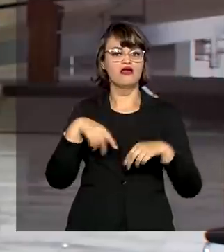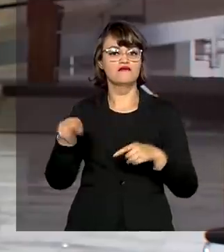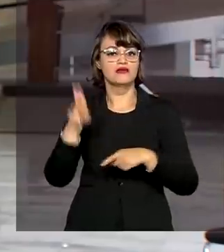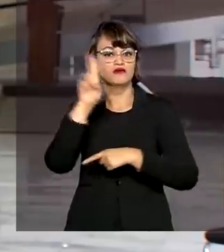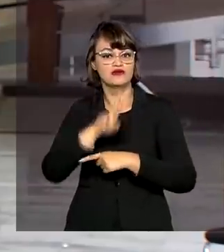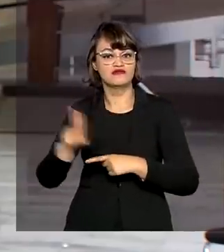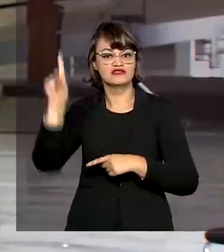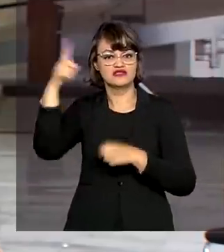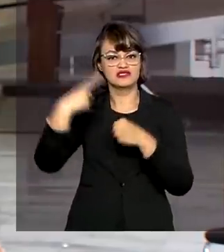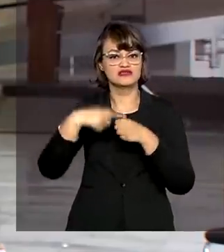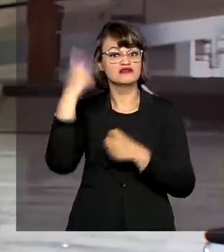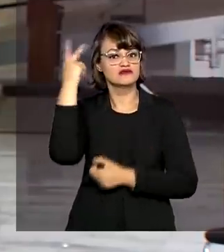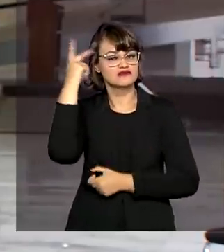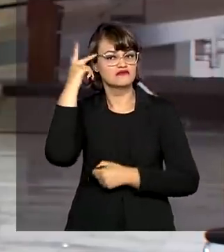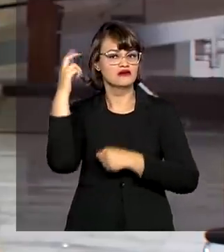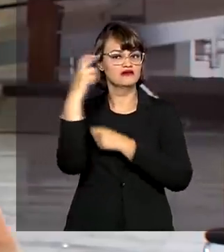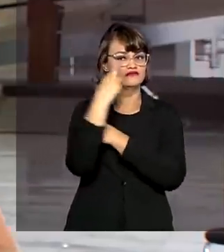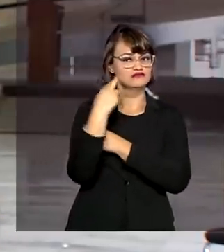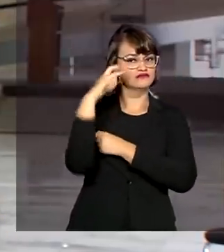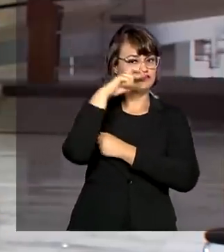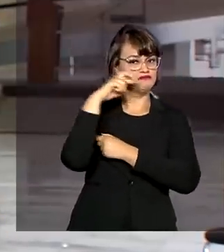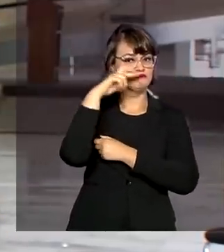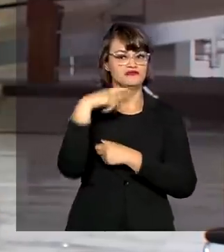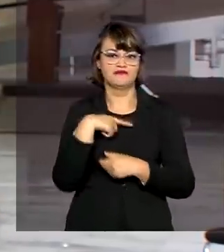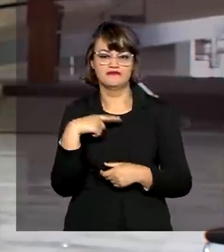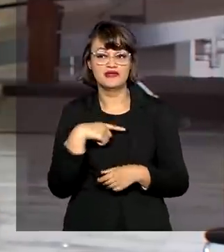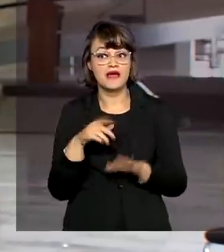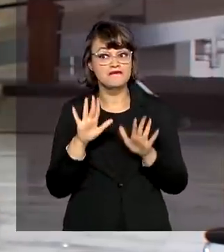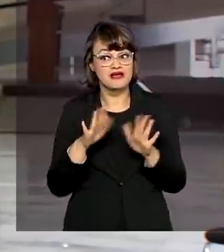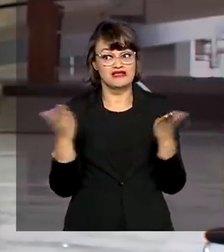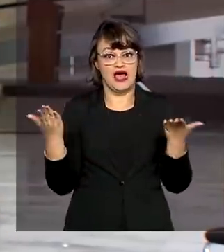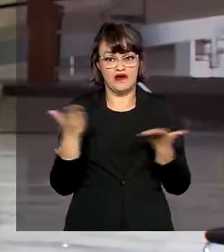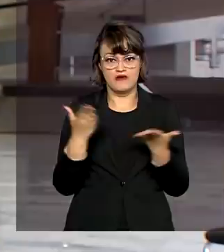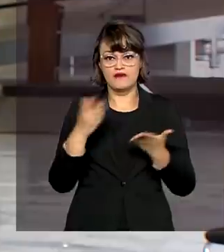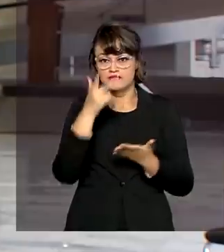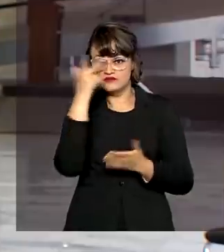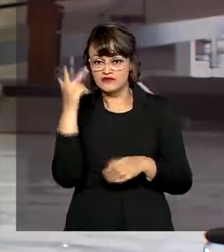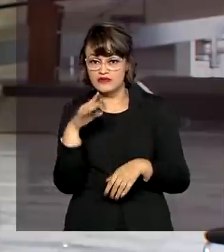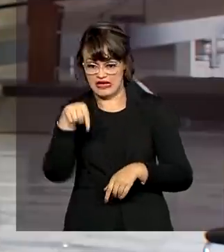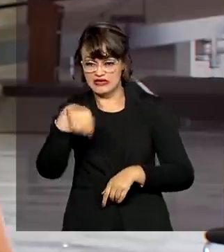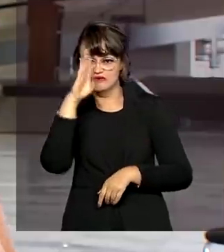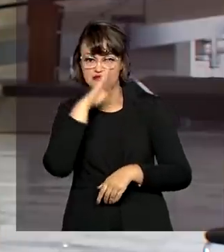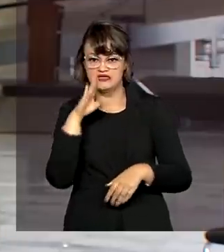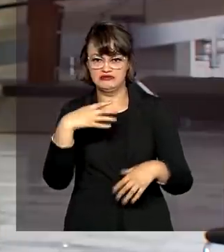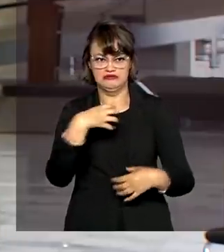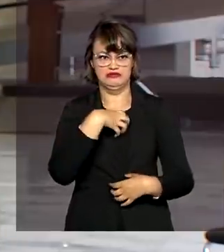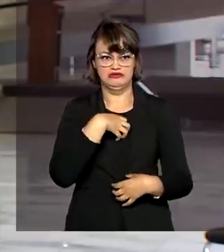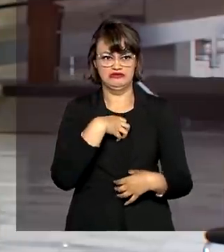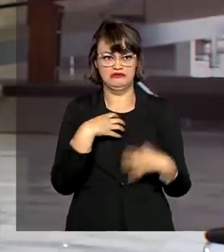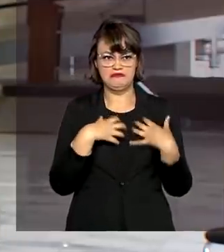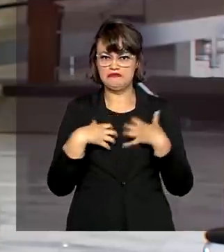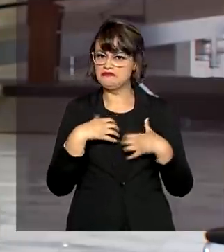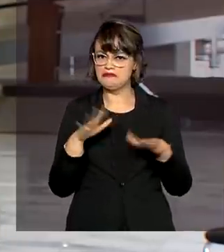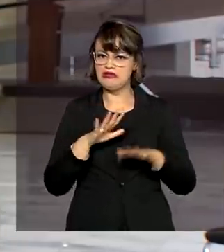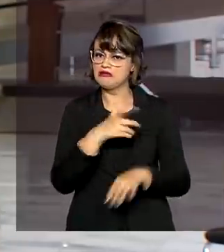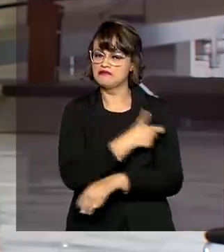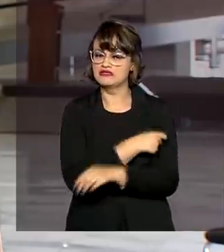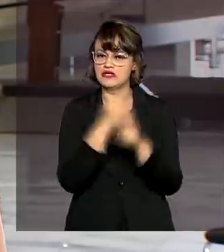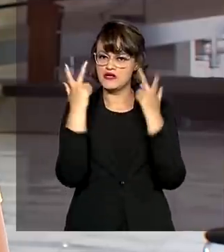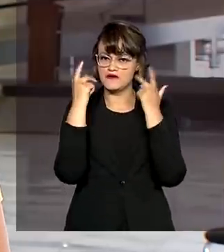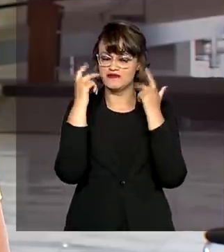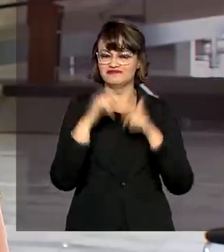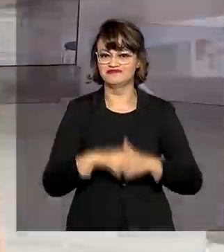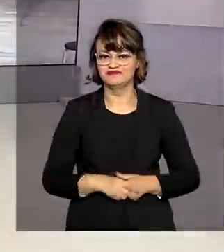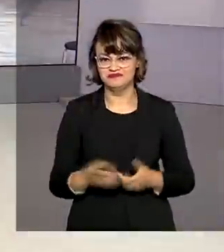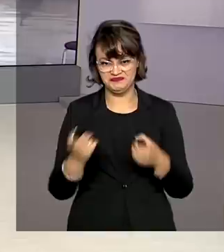Federal de São Paulo, que é a Unifesp. Então, por hora, nenhum brasileiro notificou reação adversa a esse medicamento. Viu, Renata?